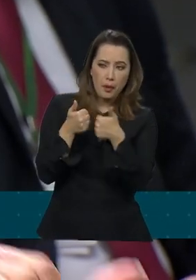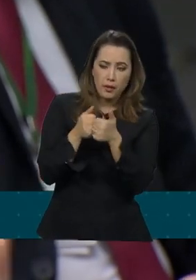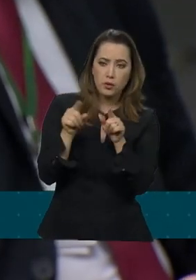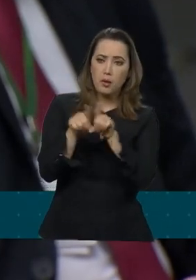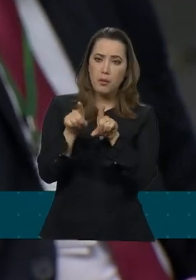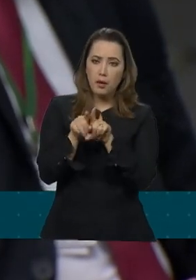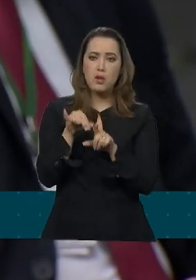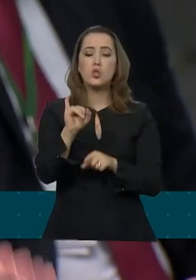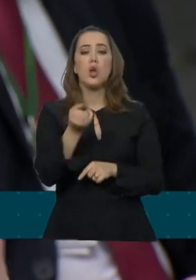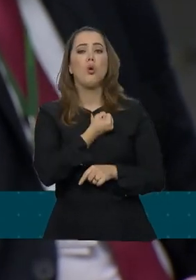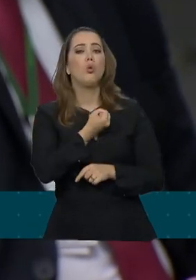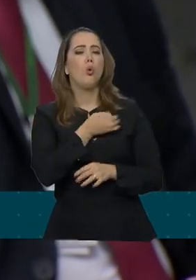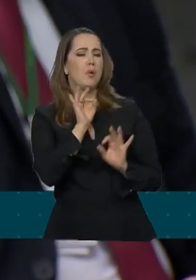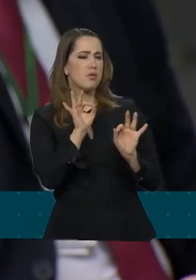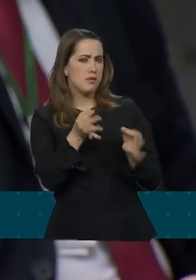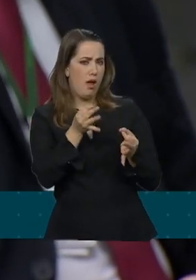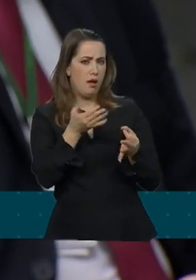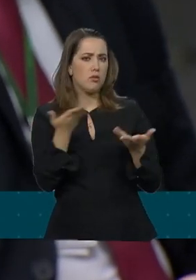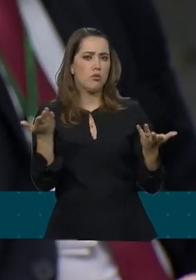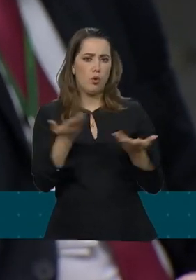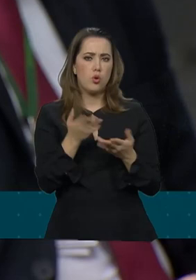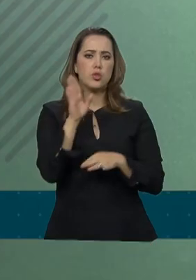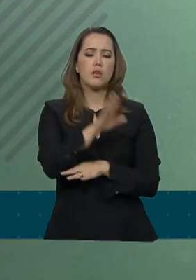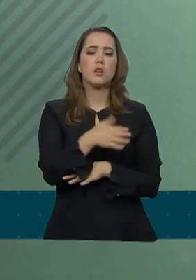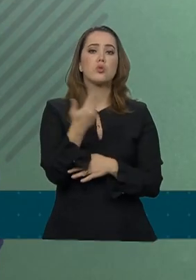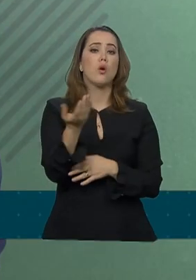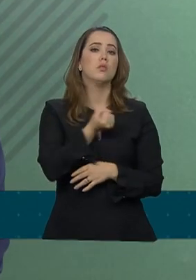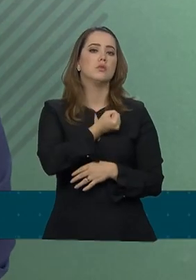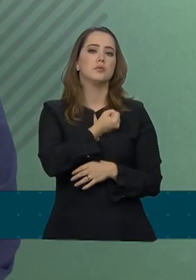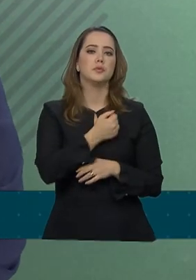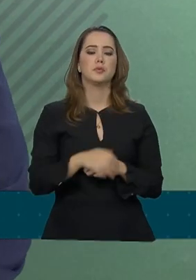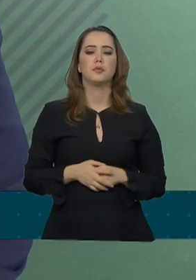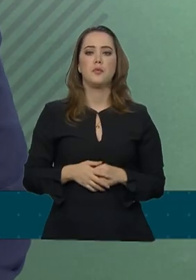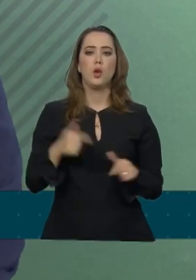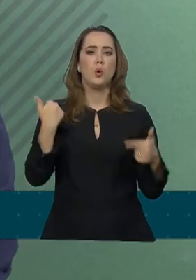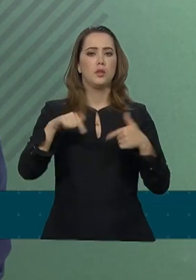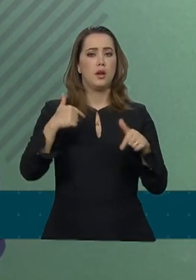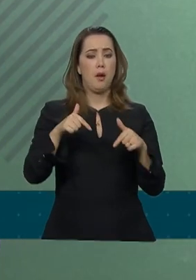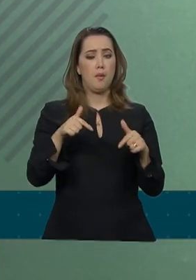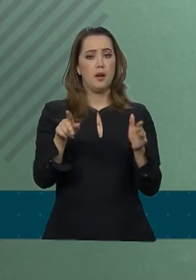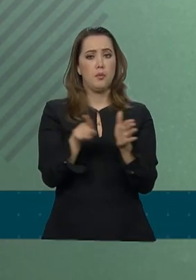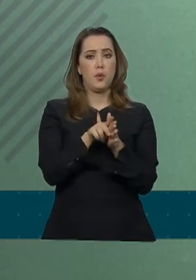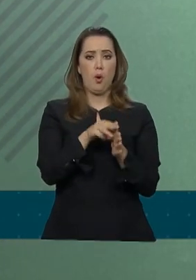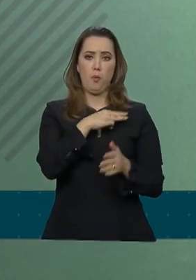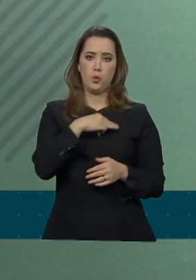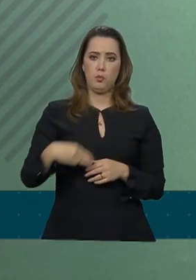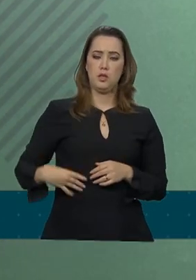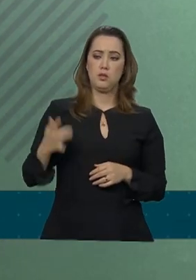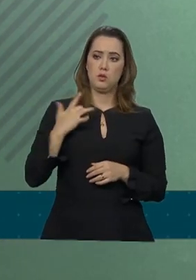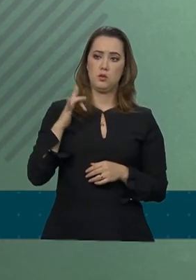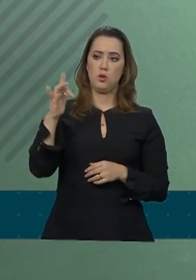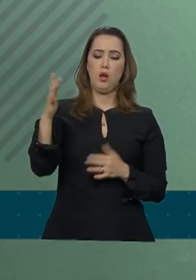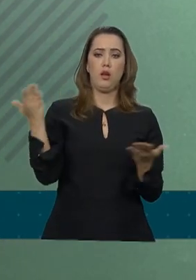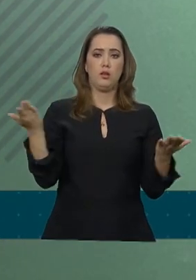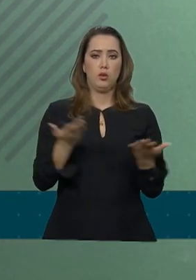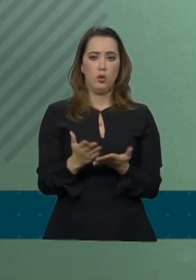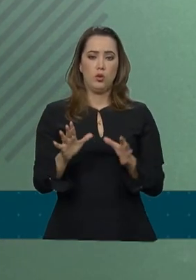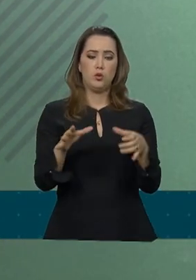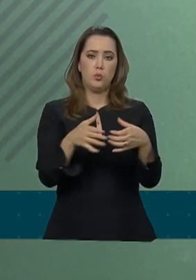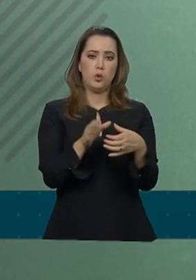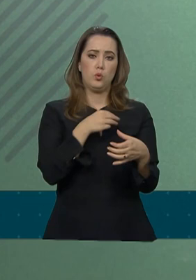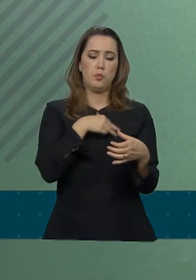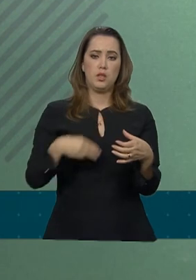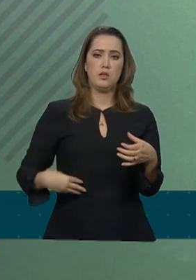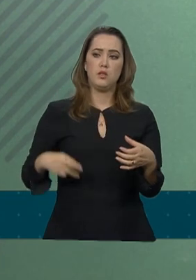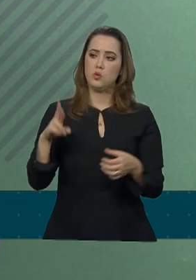Se sim, qual é o número nessa tarde? O trabalho desencadeado pelo ministro Ones Clorizoni, agora reforçado pelo